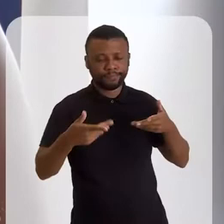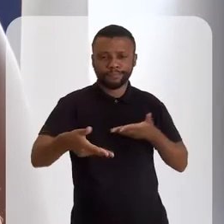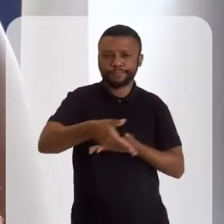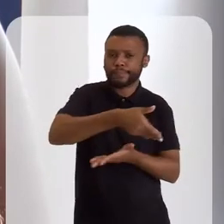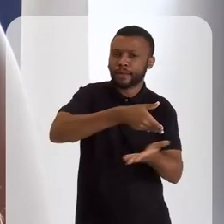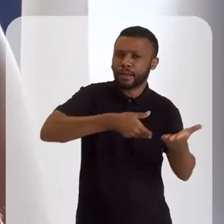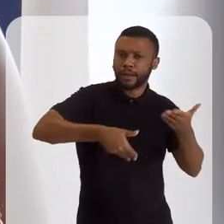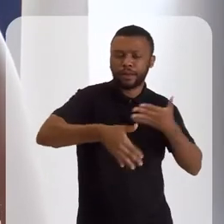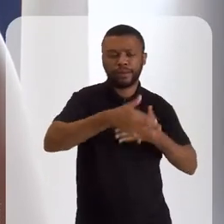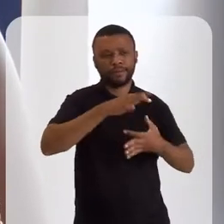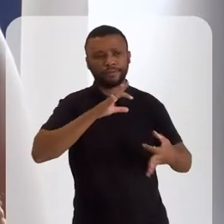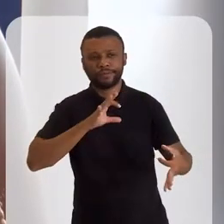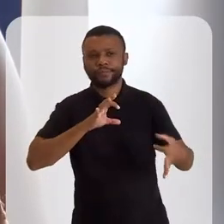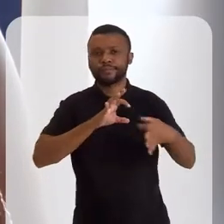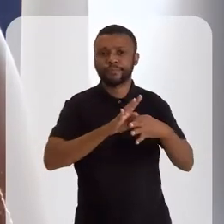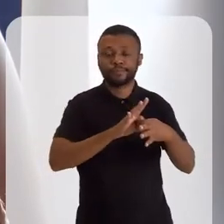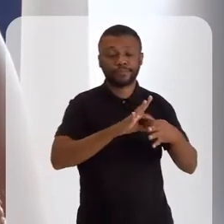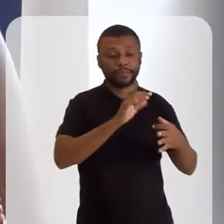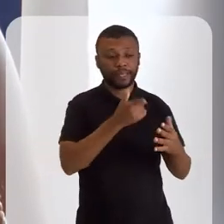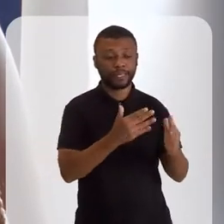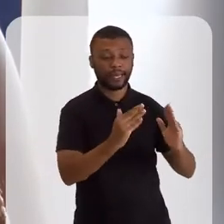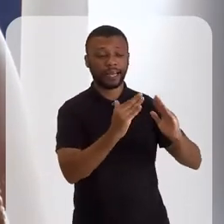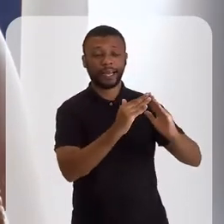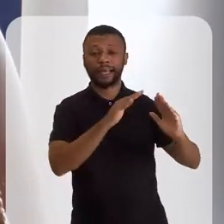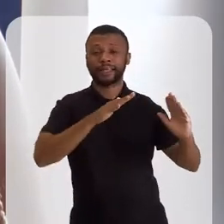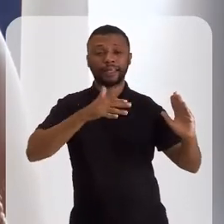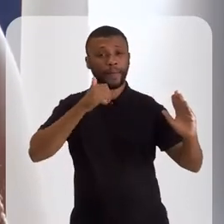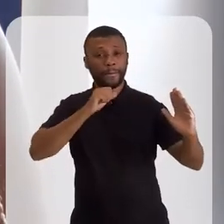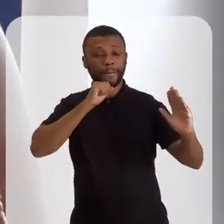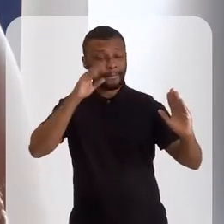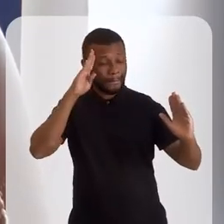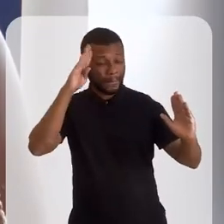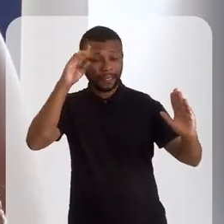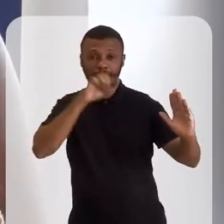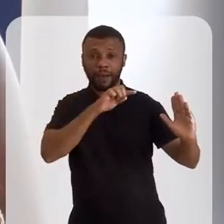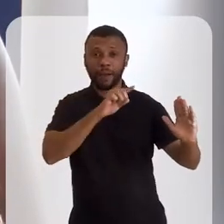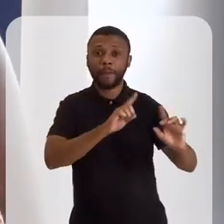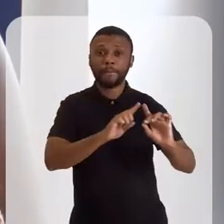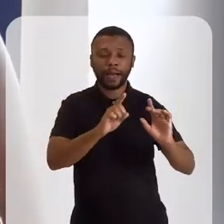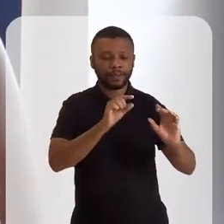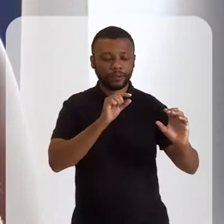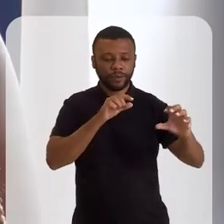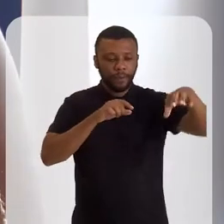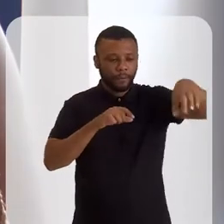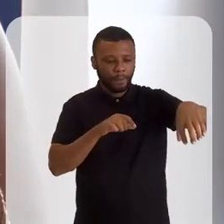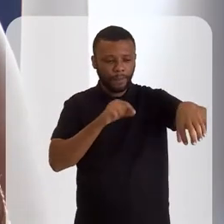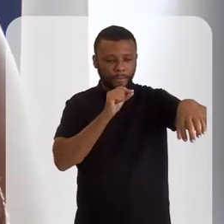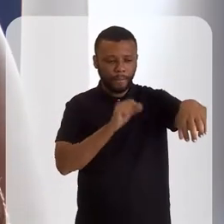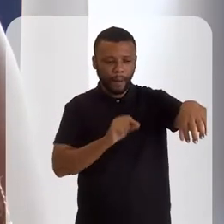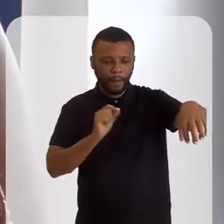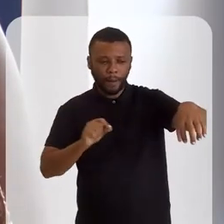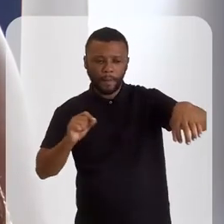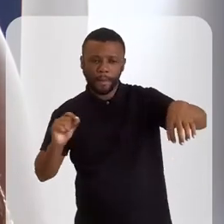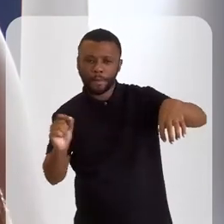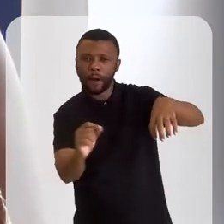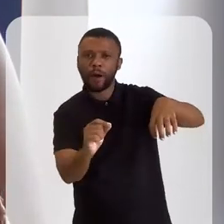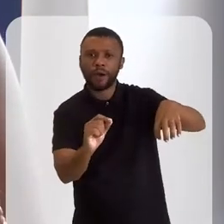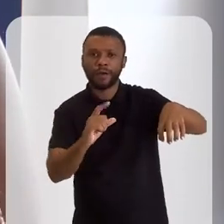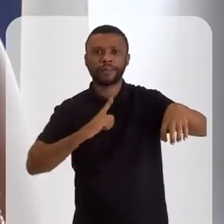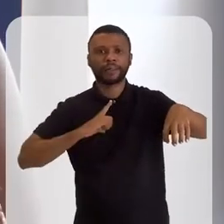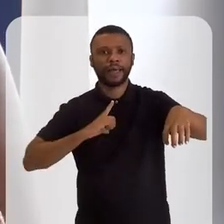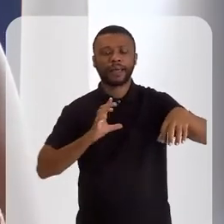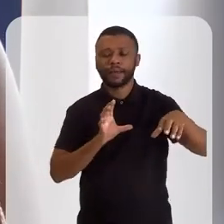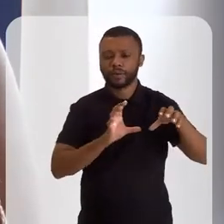parte integrante desse templo, dessa casa-mãe, mas, também, em volta dos templos barrais, acontecem alguns outros